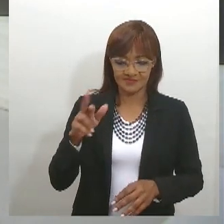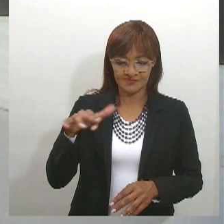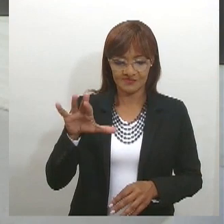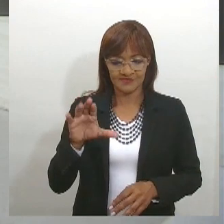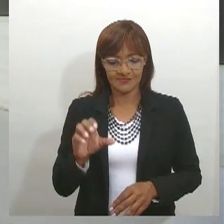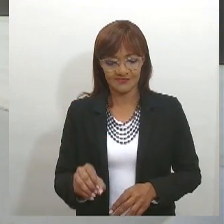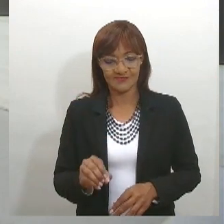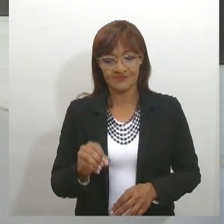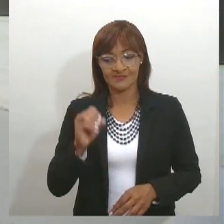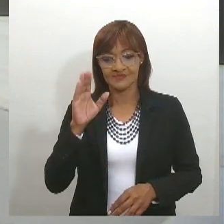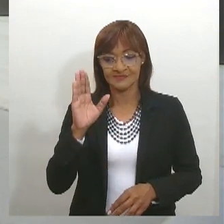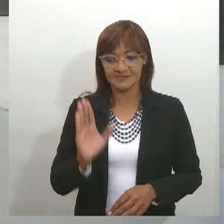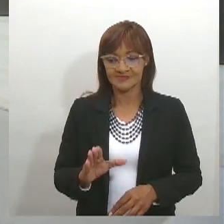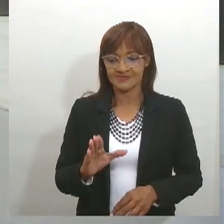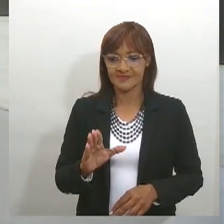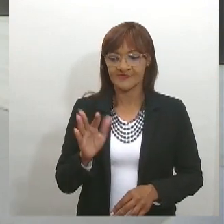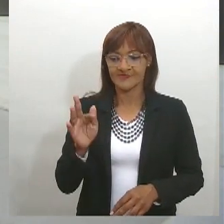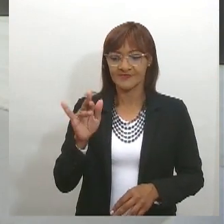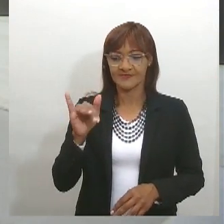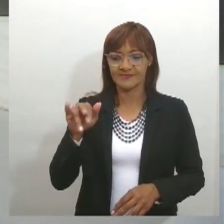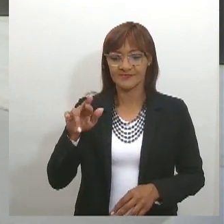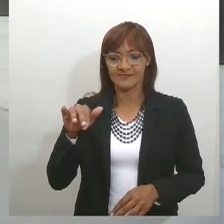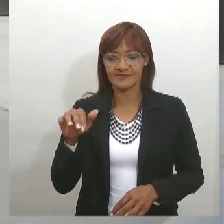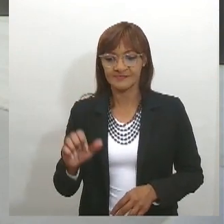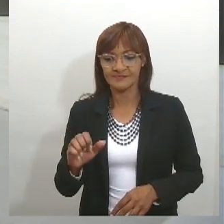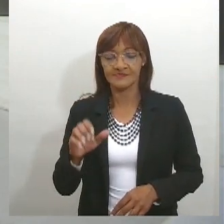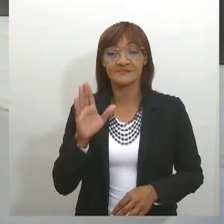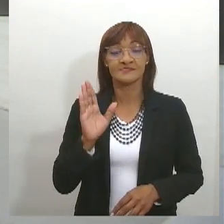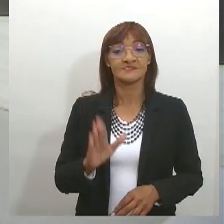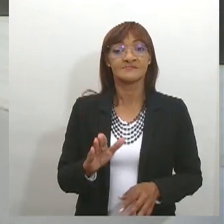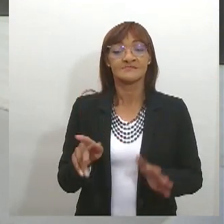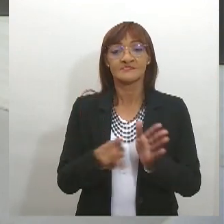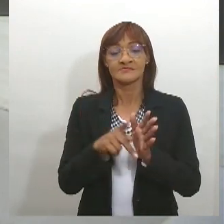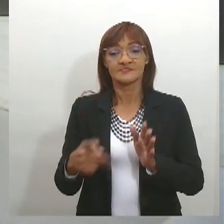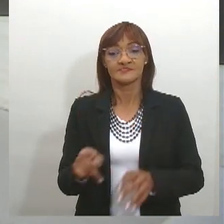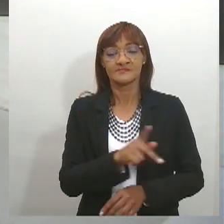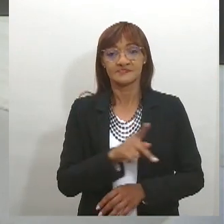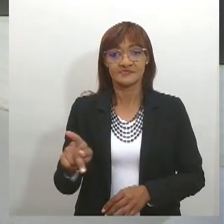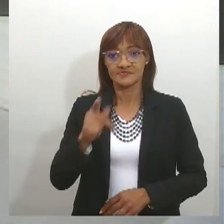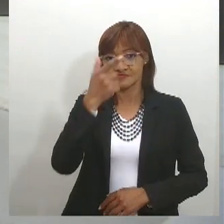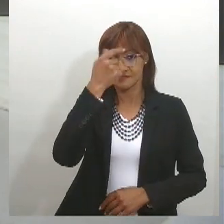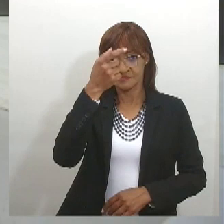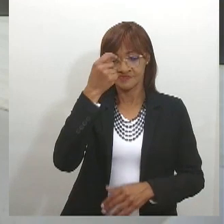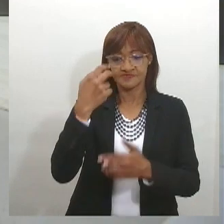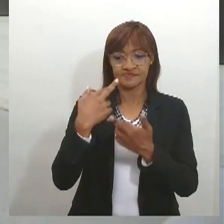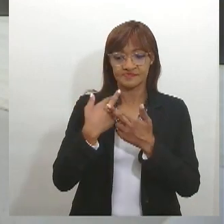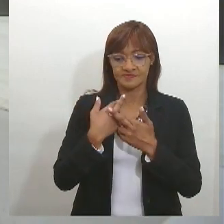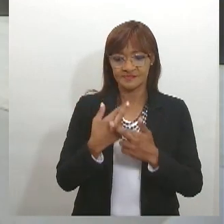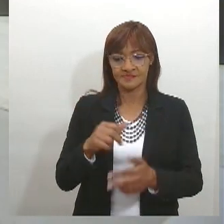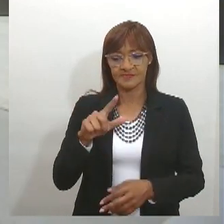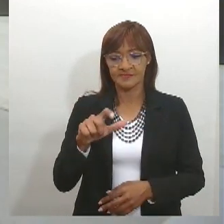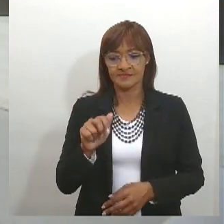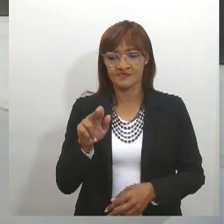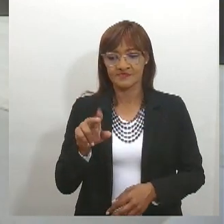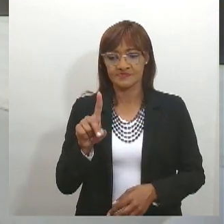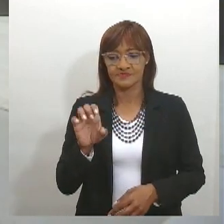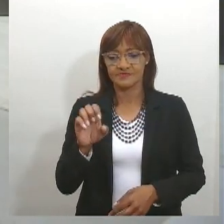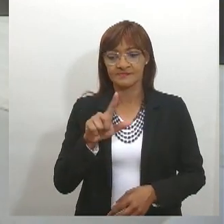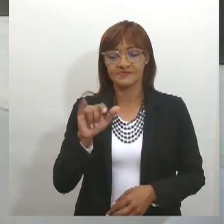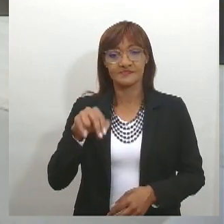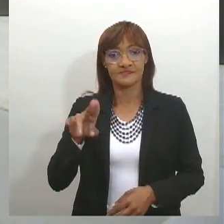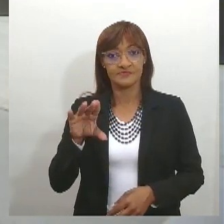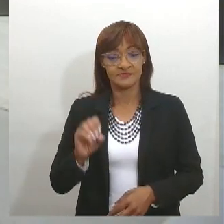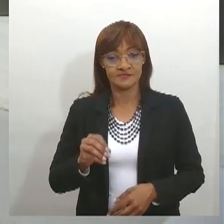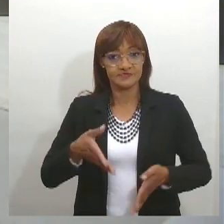presidente do Poder Legislativo, deputado Jefferson Andrade. Laudelino Freire nasceu em Lagarto, centro-sul de Sergipe, e ocupou